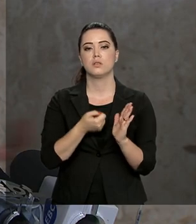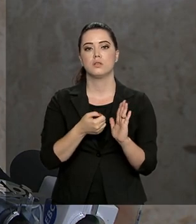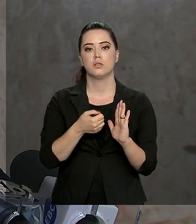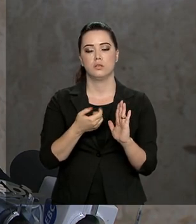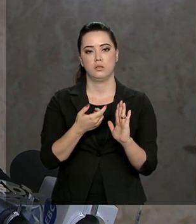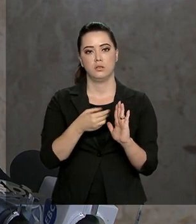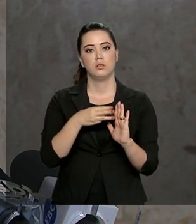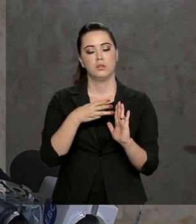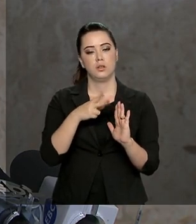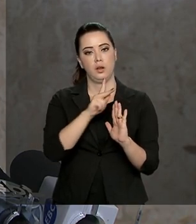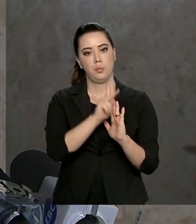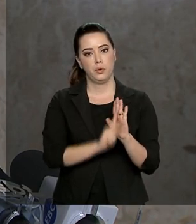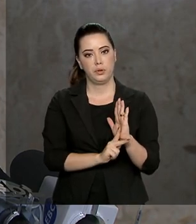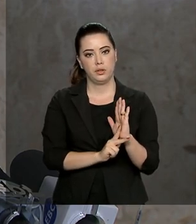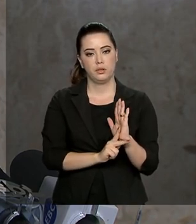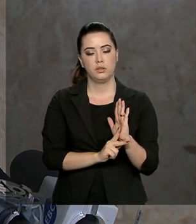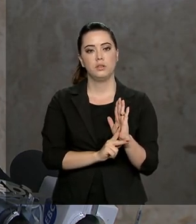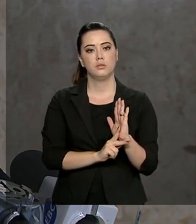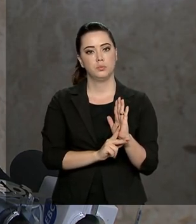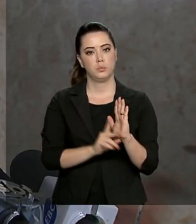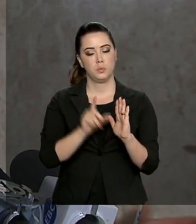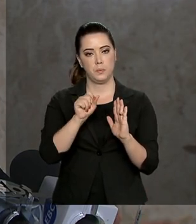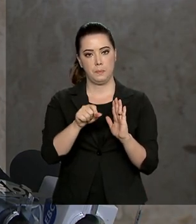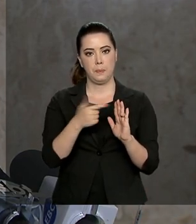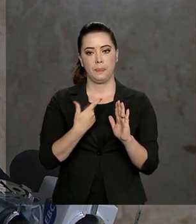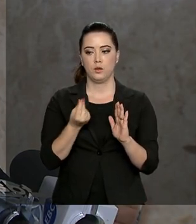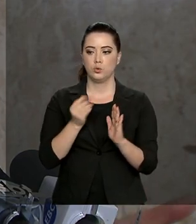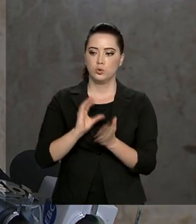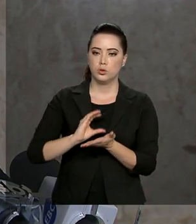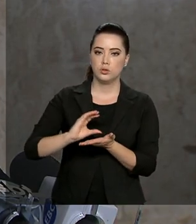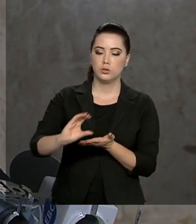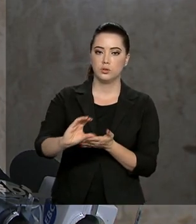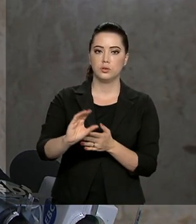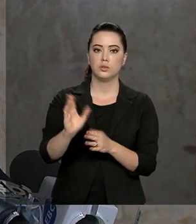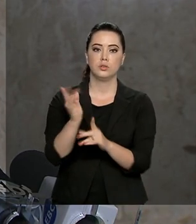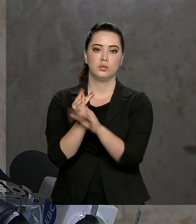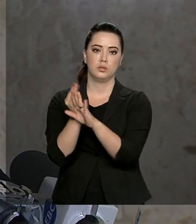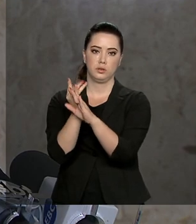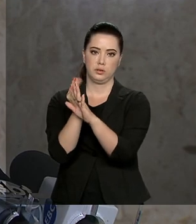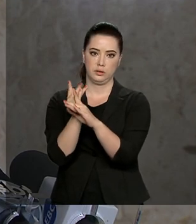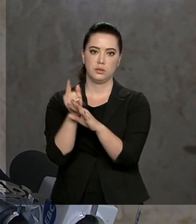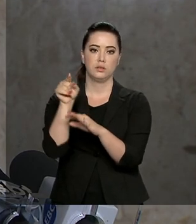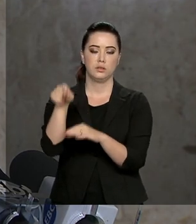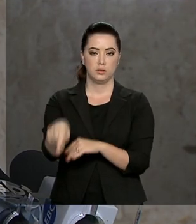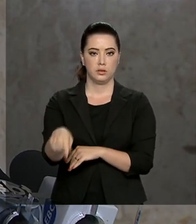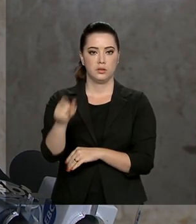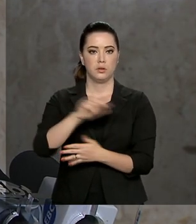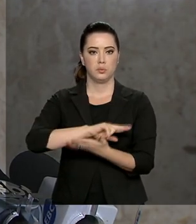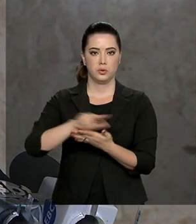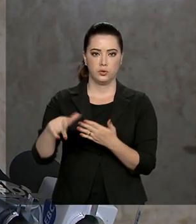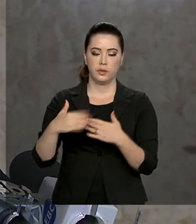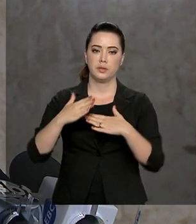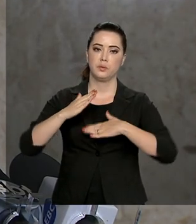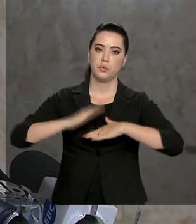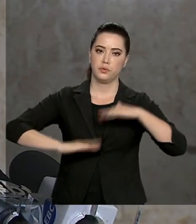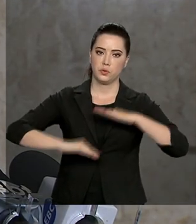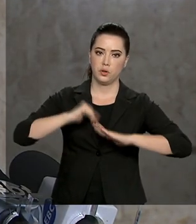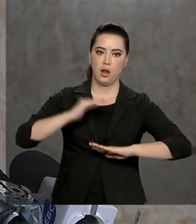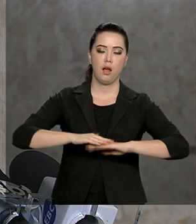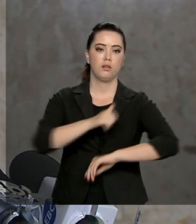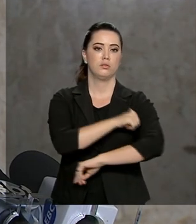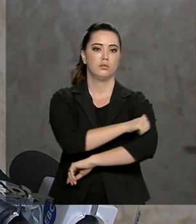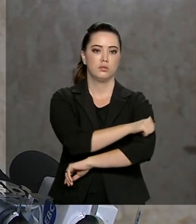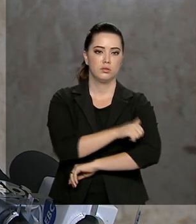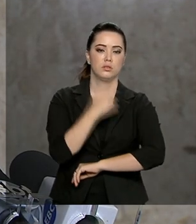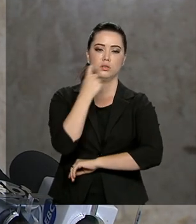da residência multidisciplinar, onde a gente aloca recursos nas cidades para a residência multidisciplinar com a enfermagem, com o